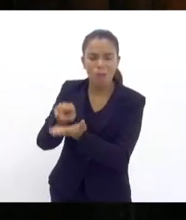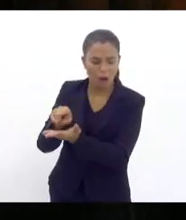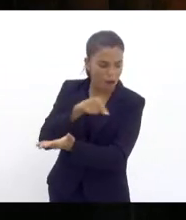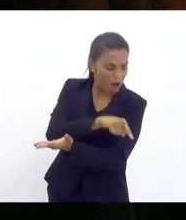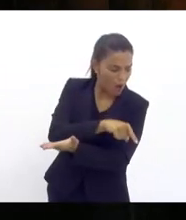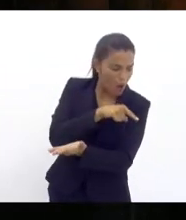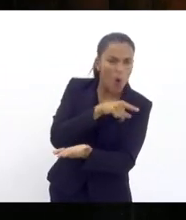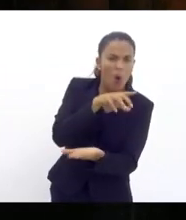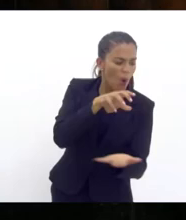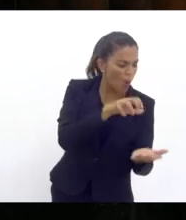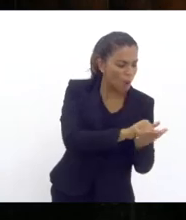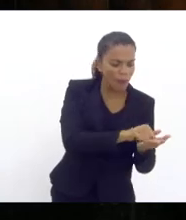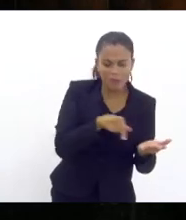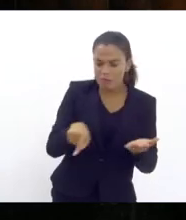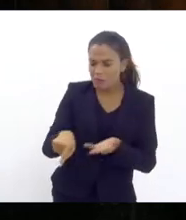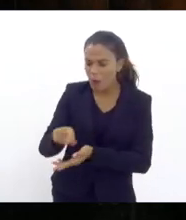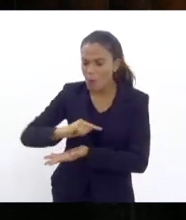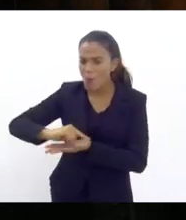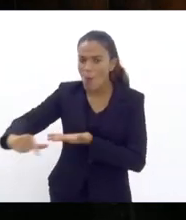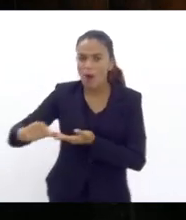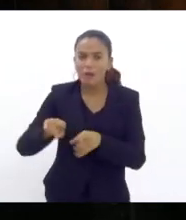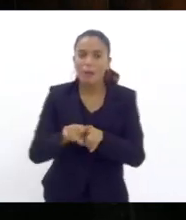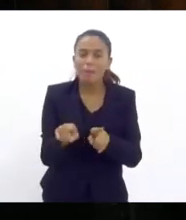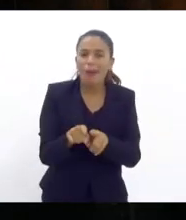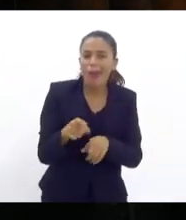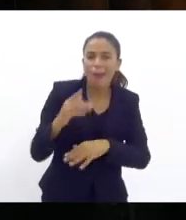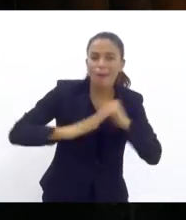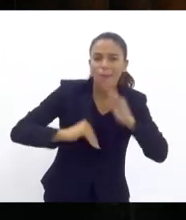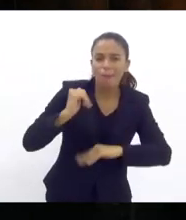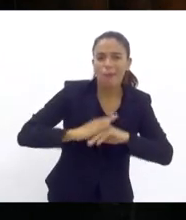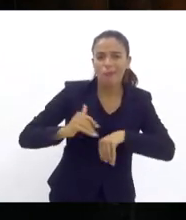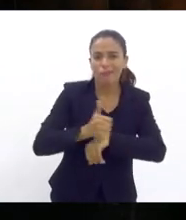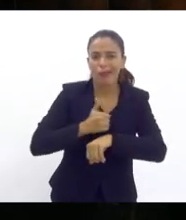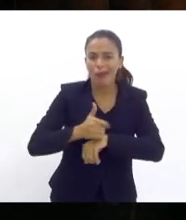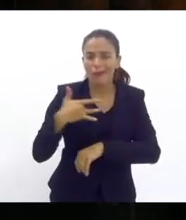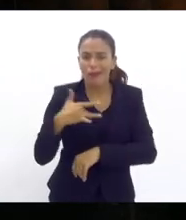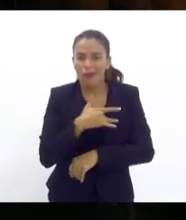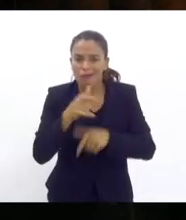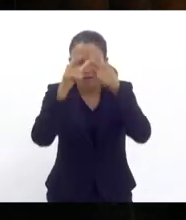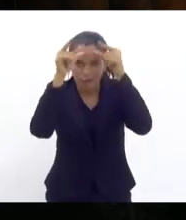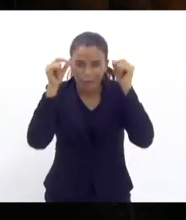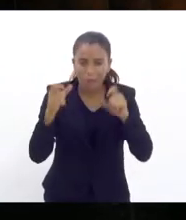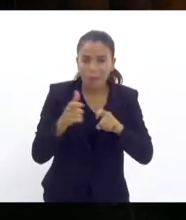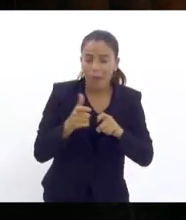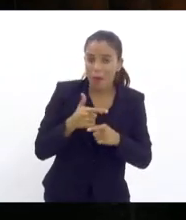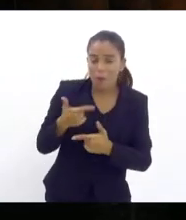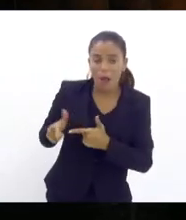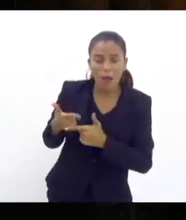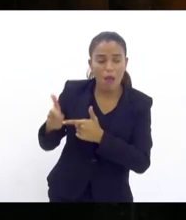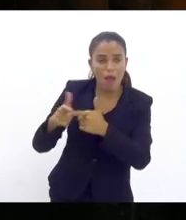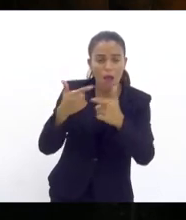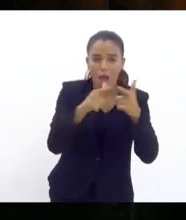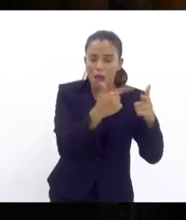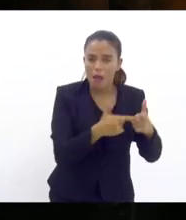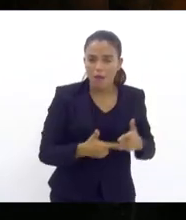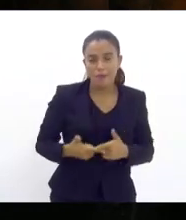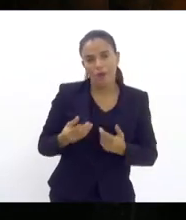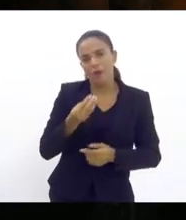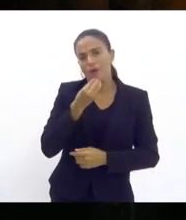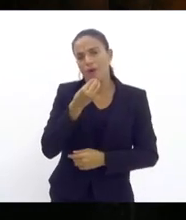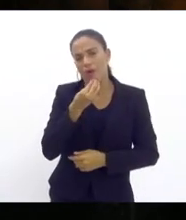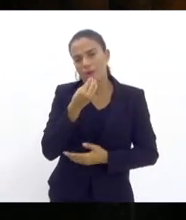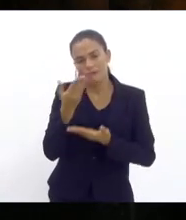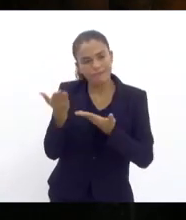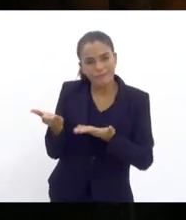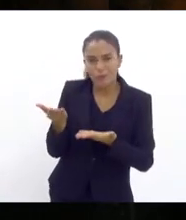escassez de médico de enfermeiro todos os problemas é claro você